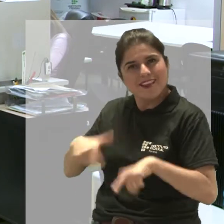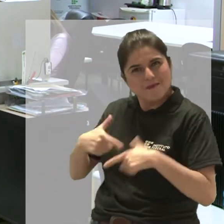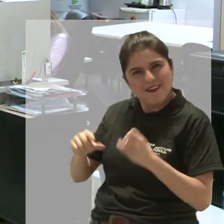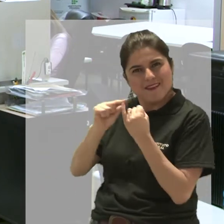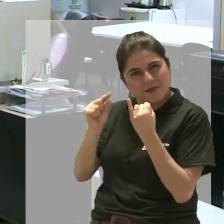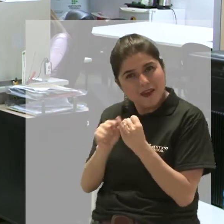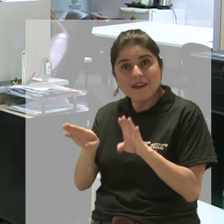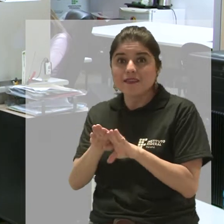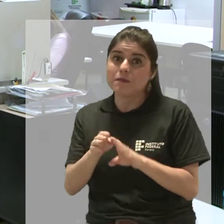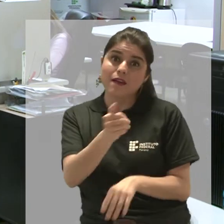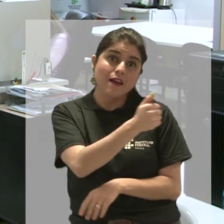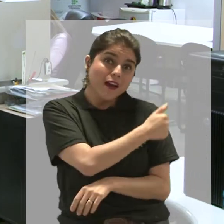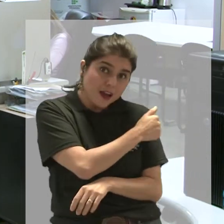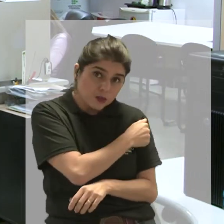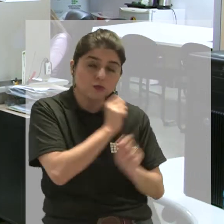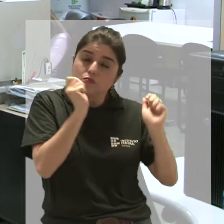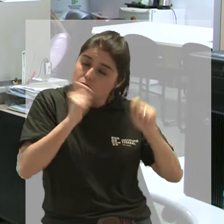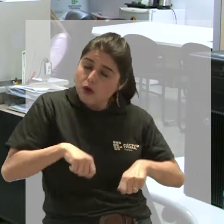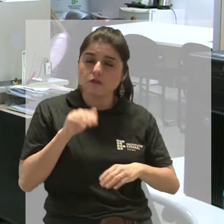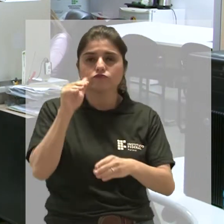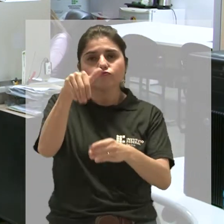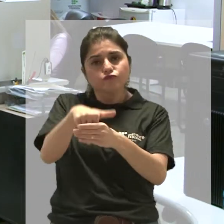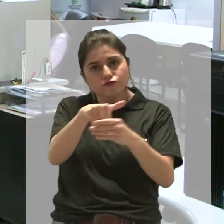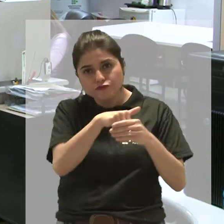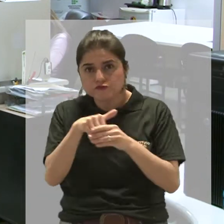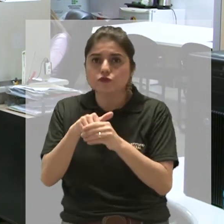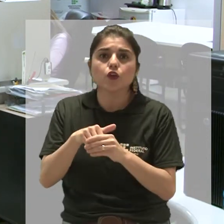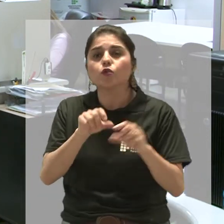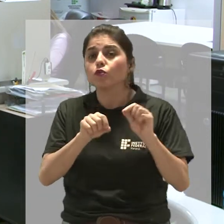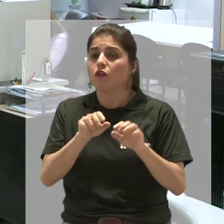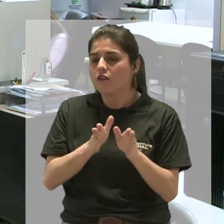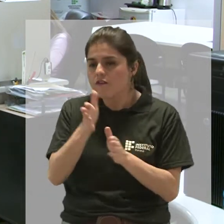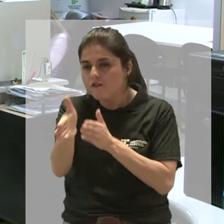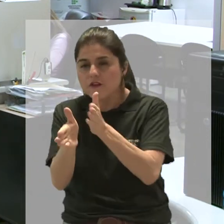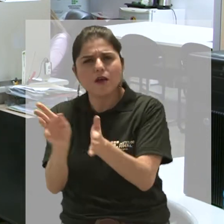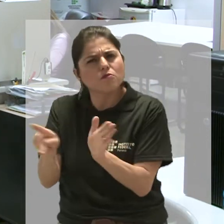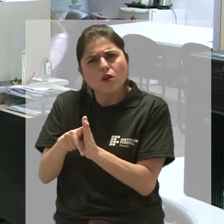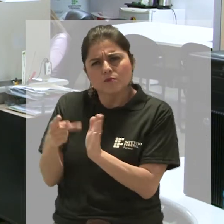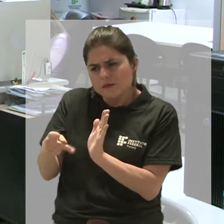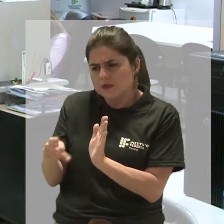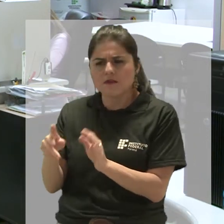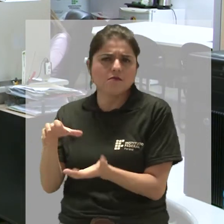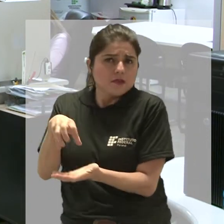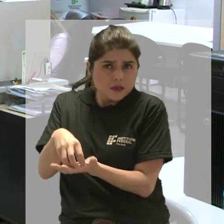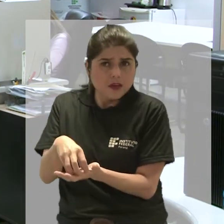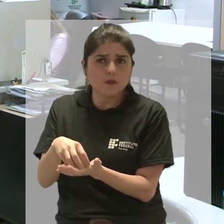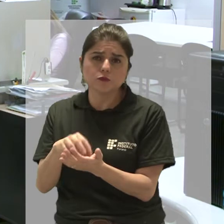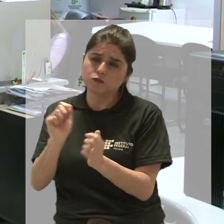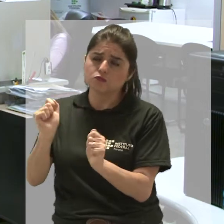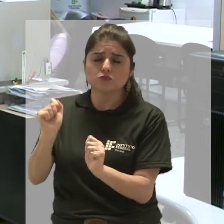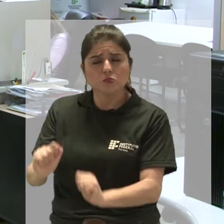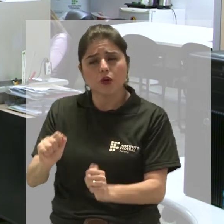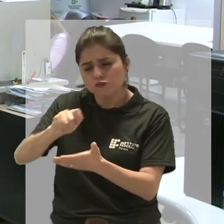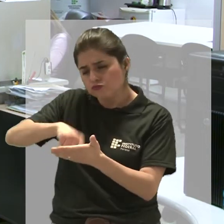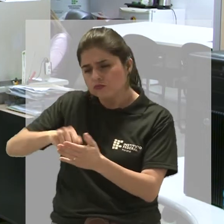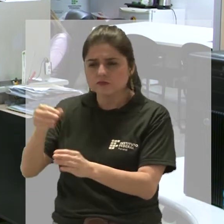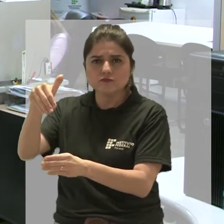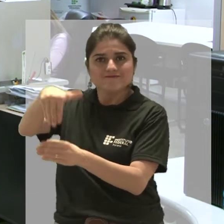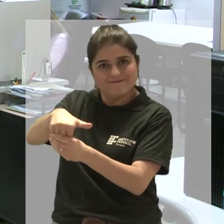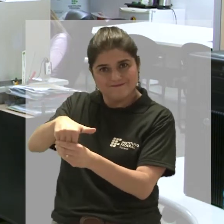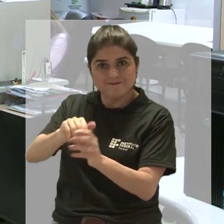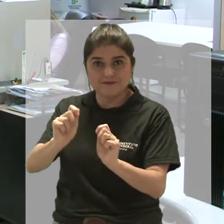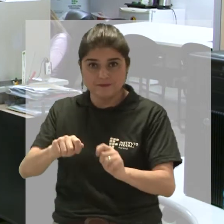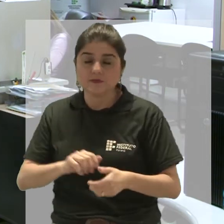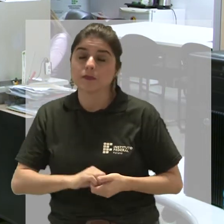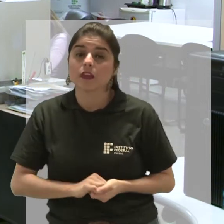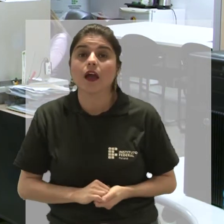presenciais e à distância participam como eleitores e devem votar nas sessões eleitorais dos CAMP aos quais eles estão ligados.